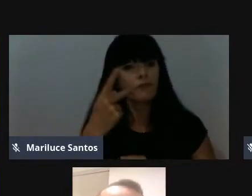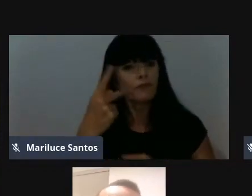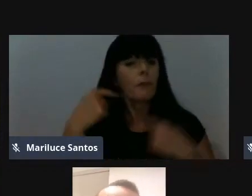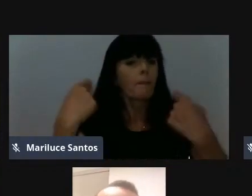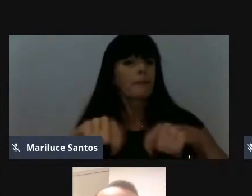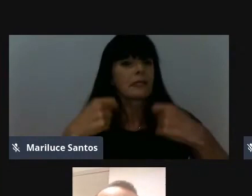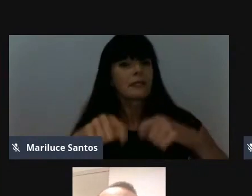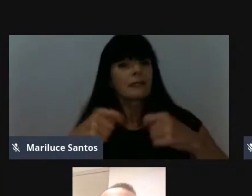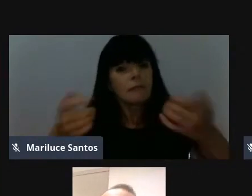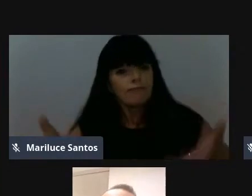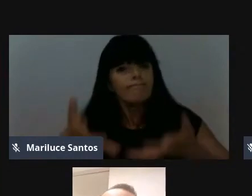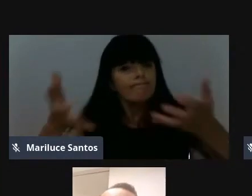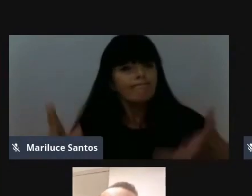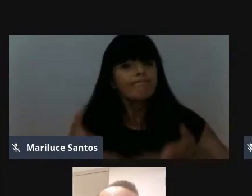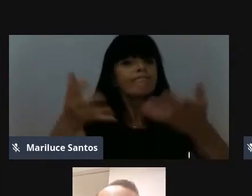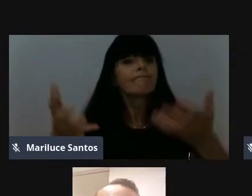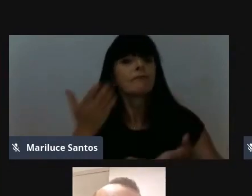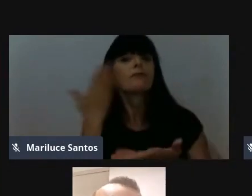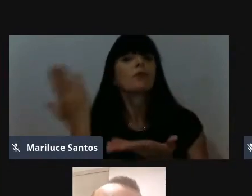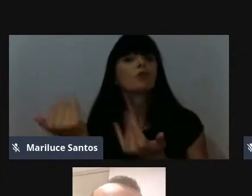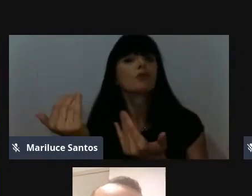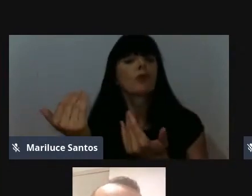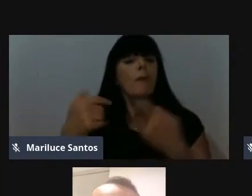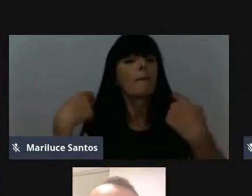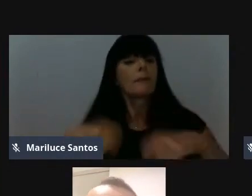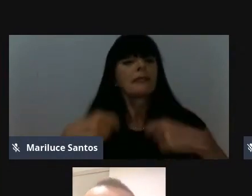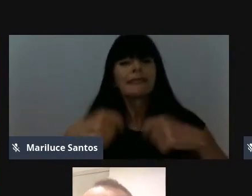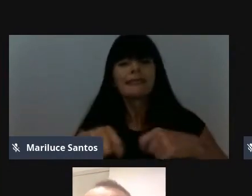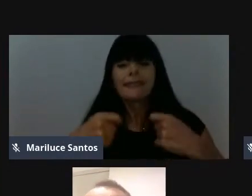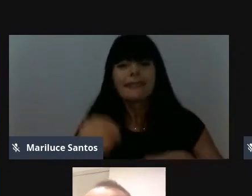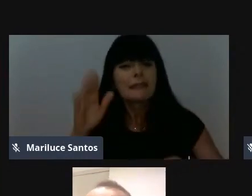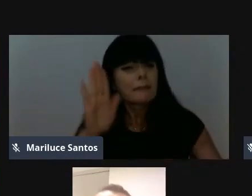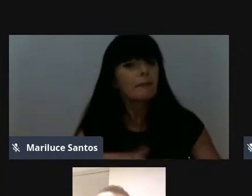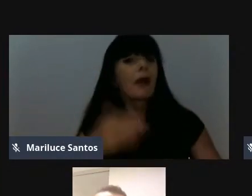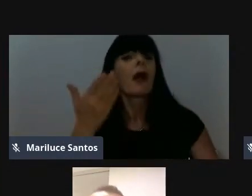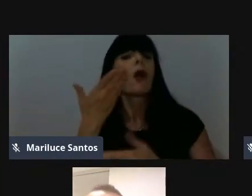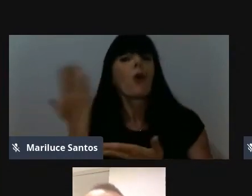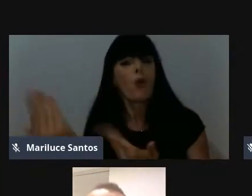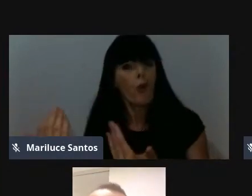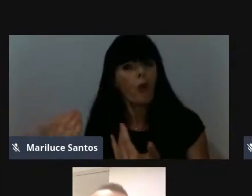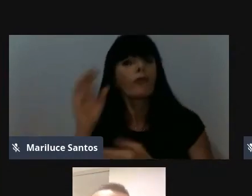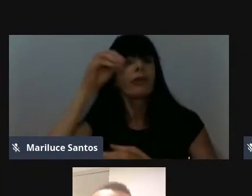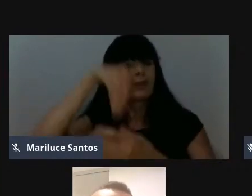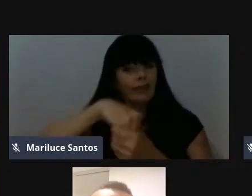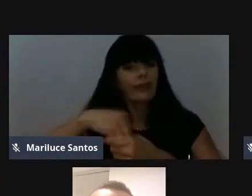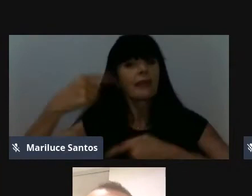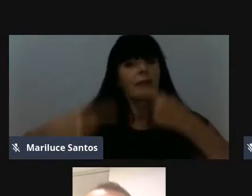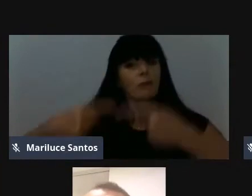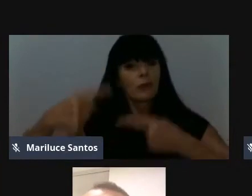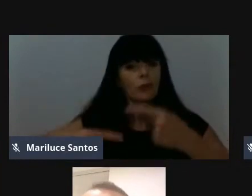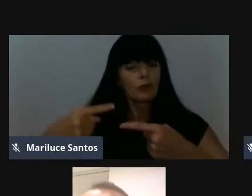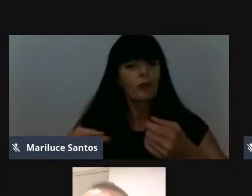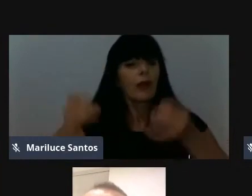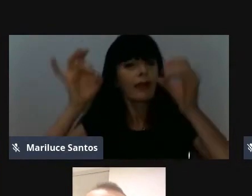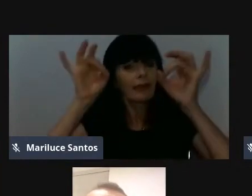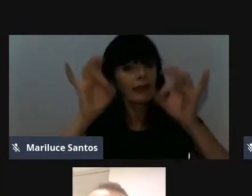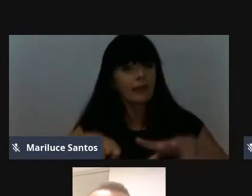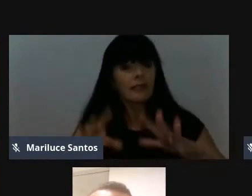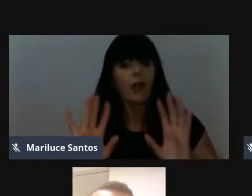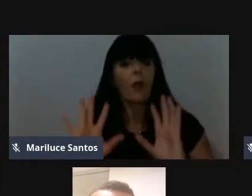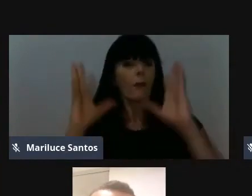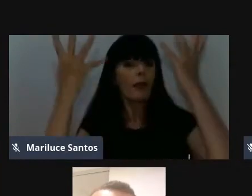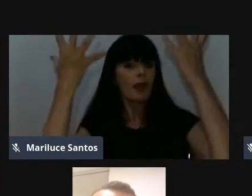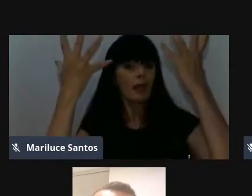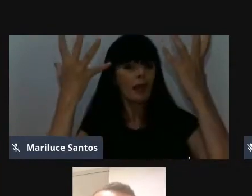incentivar a juventude, precisamos de mais jovens na política, né, quero deixar como homenagem para todos vocês, que